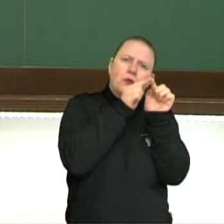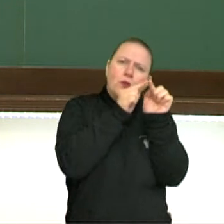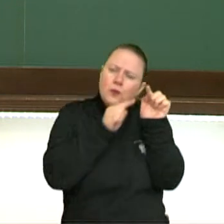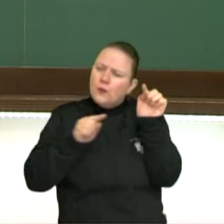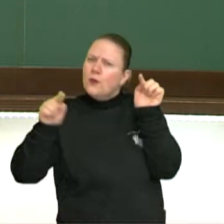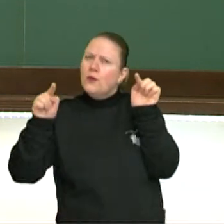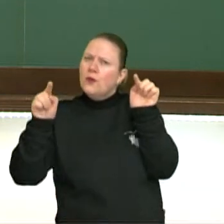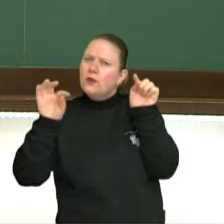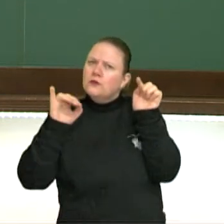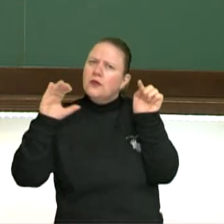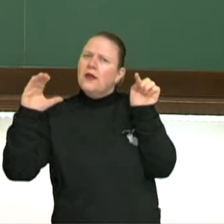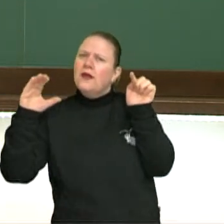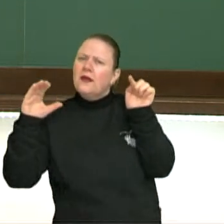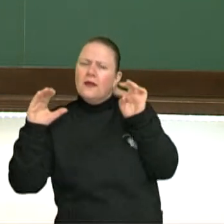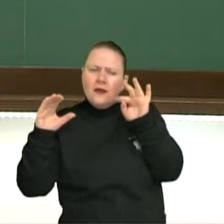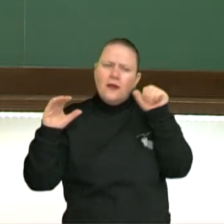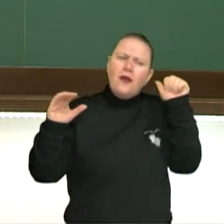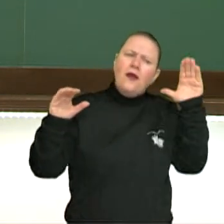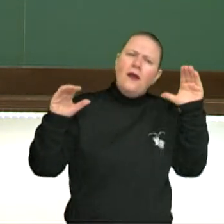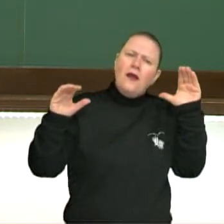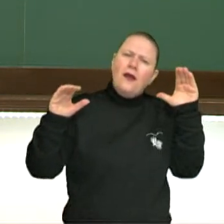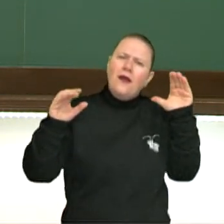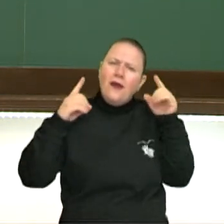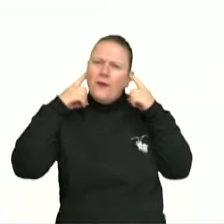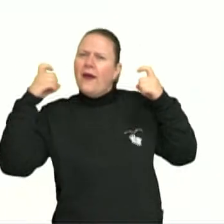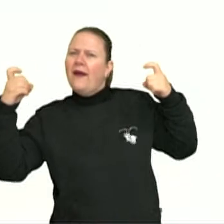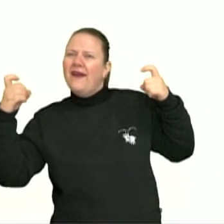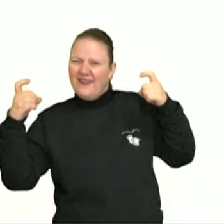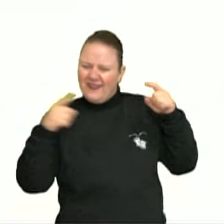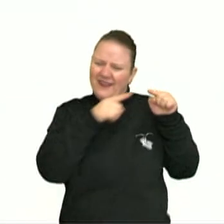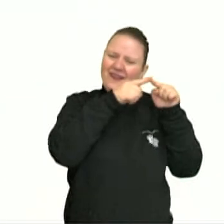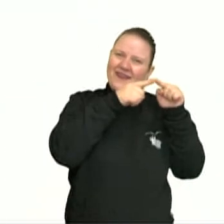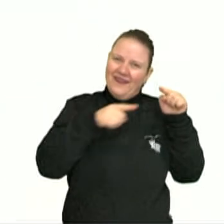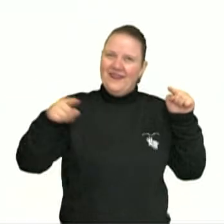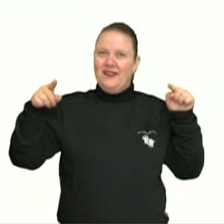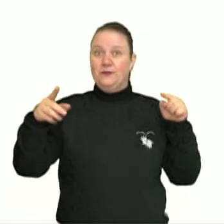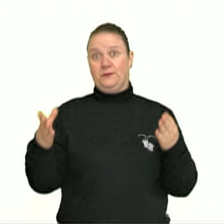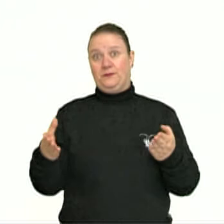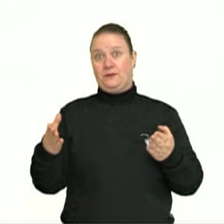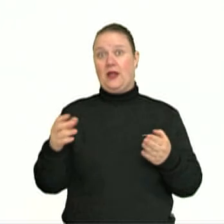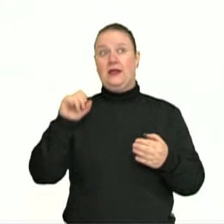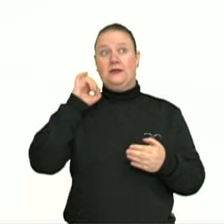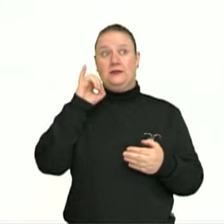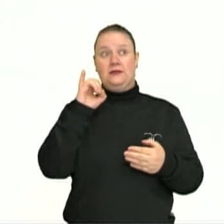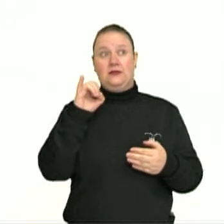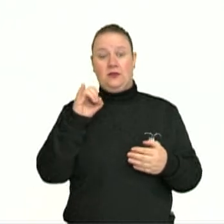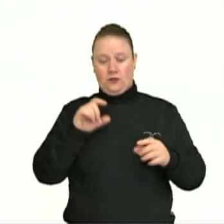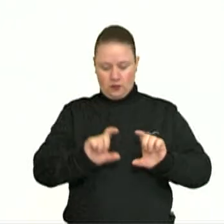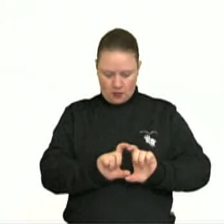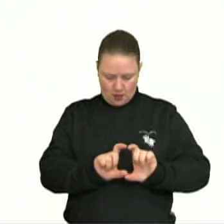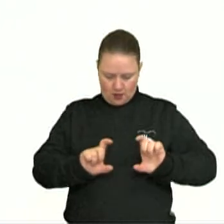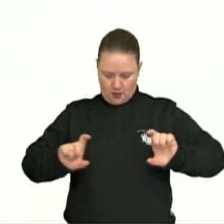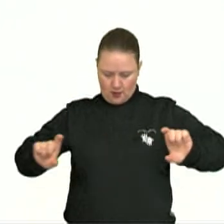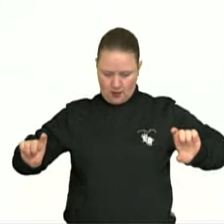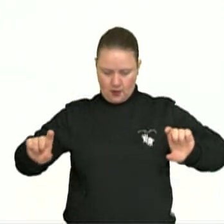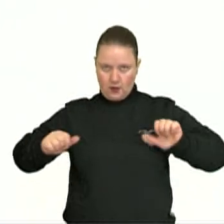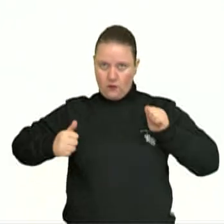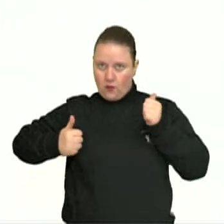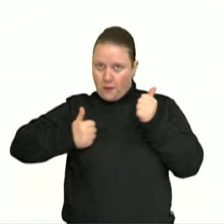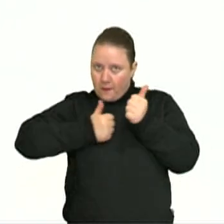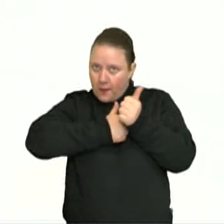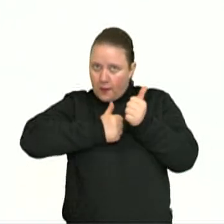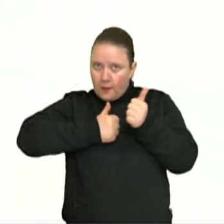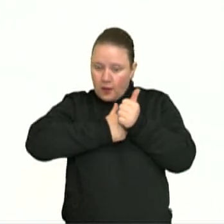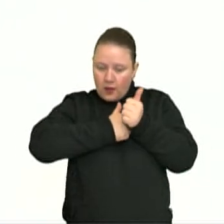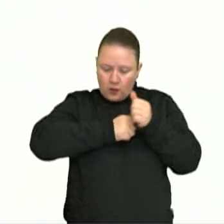e o taque dele, certo? Bem, se o pêndulo ficou mais perto do rodapé, isso quer dizer que